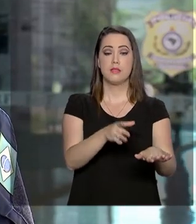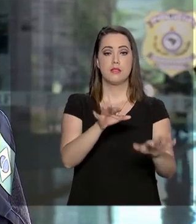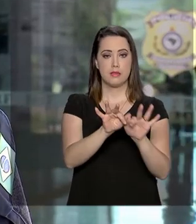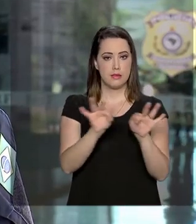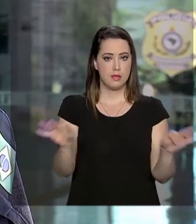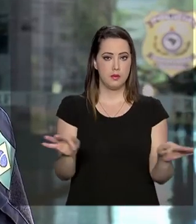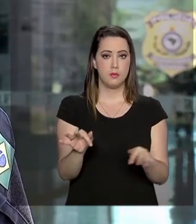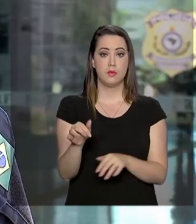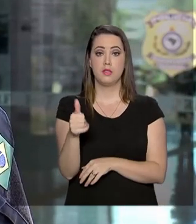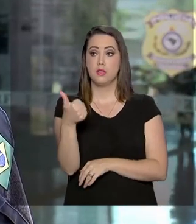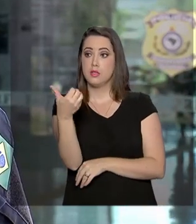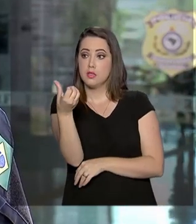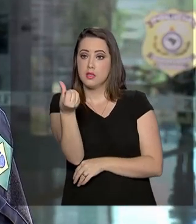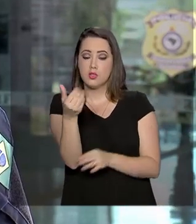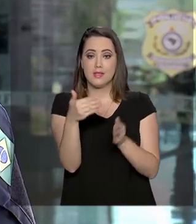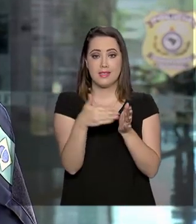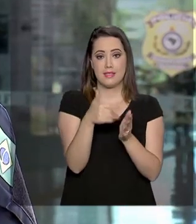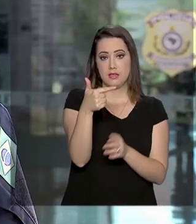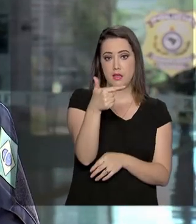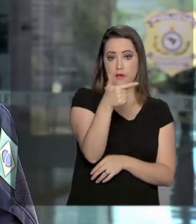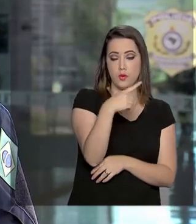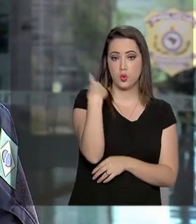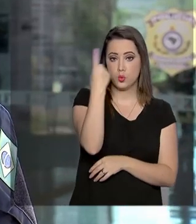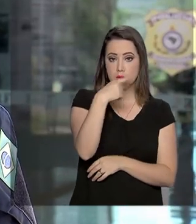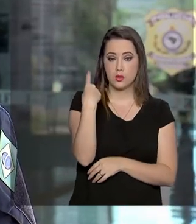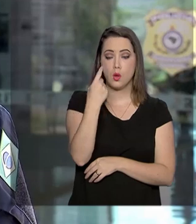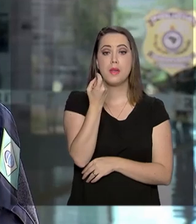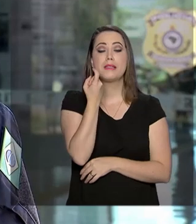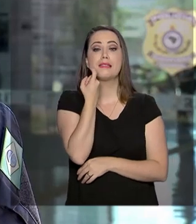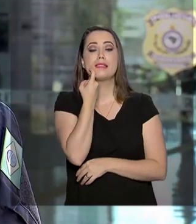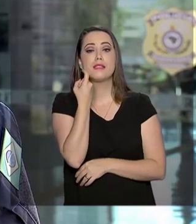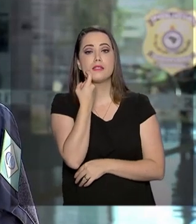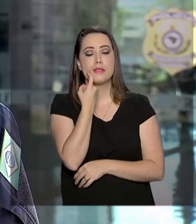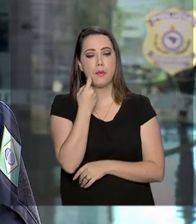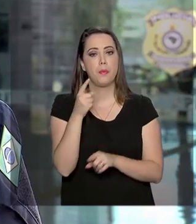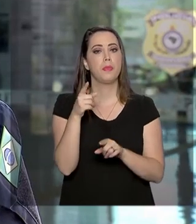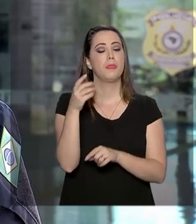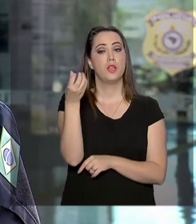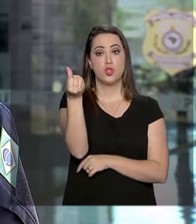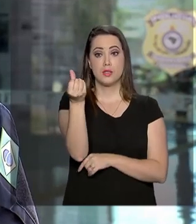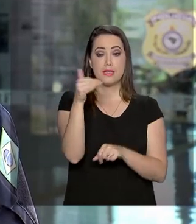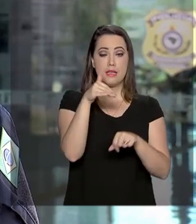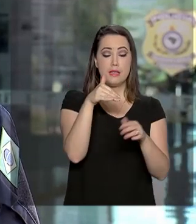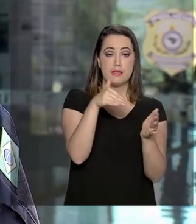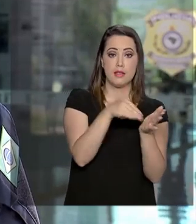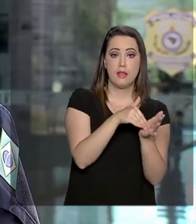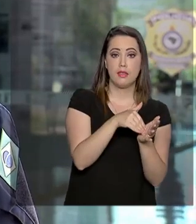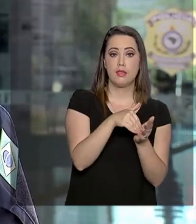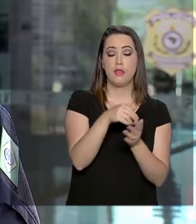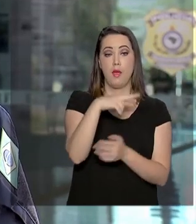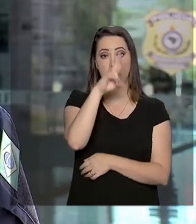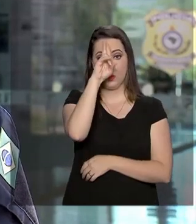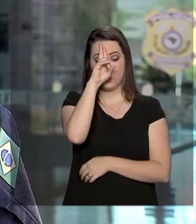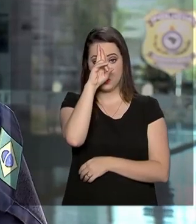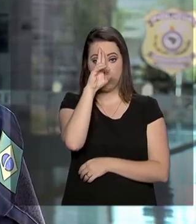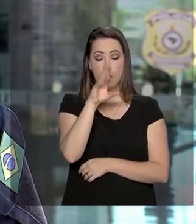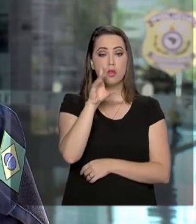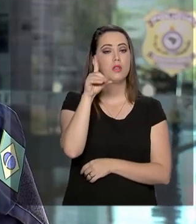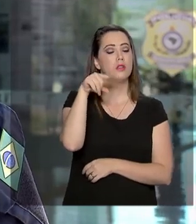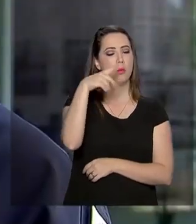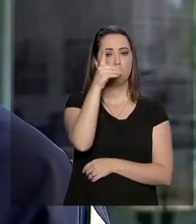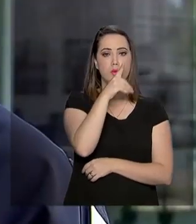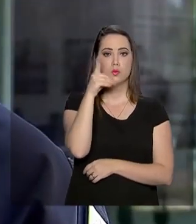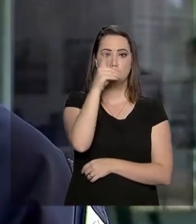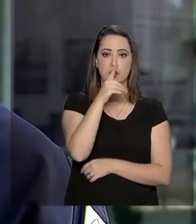-feira, das 16h às 22h, amanhã, sexta-feira, das 6h ao meio-dia e no domingo, das 16h às